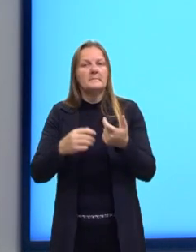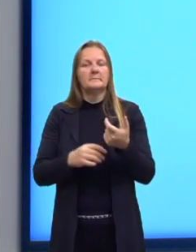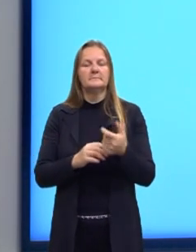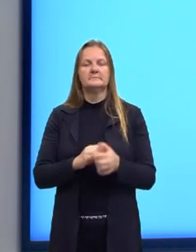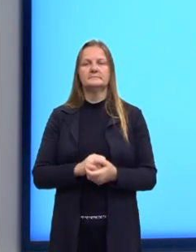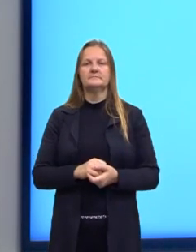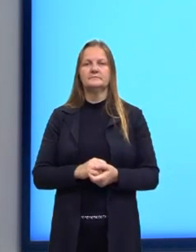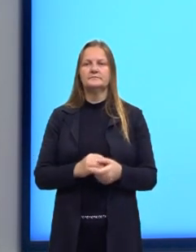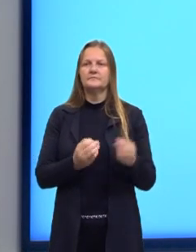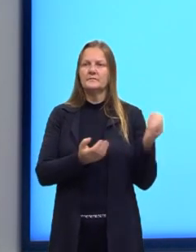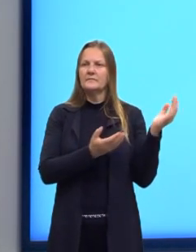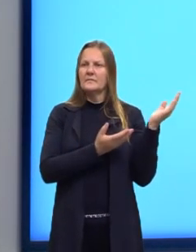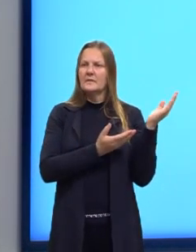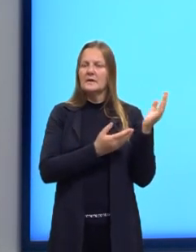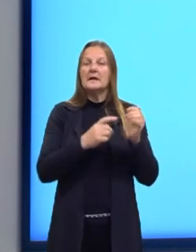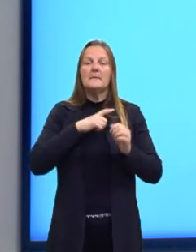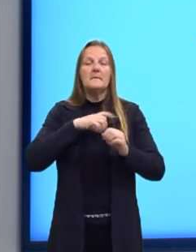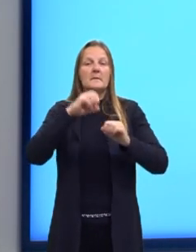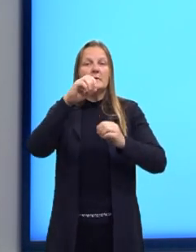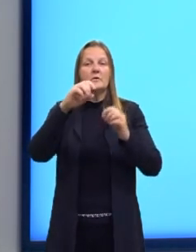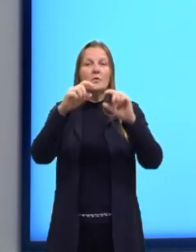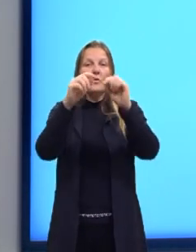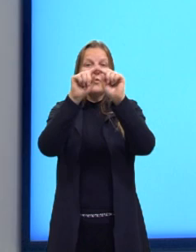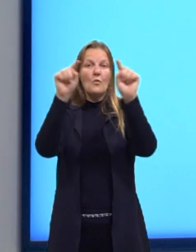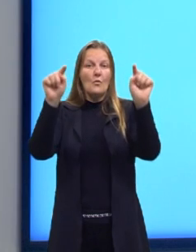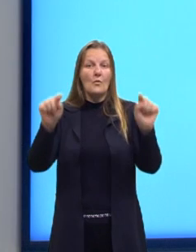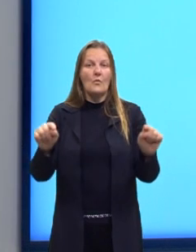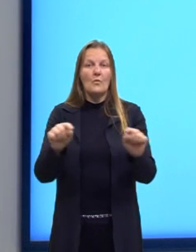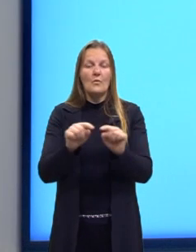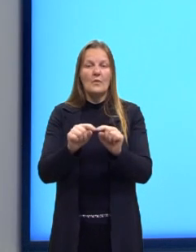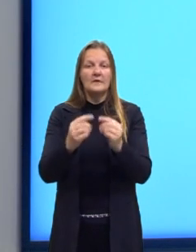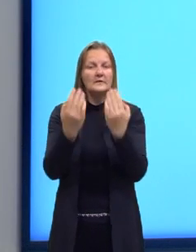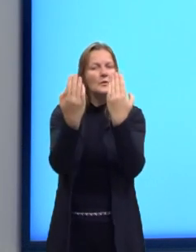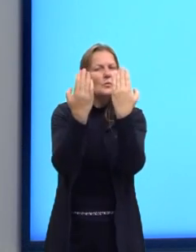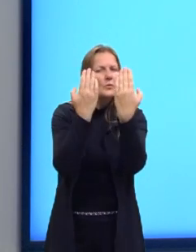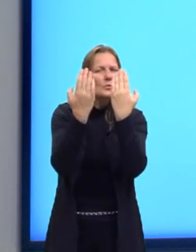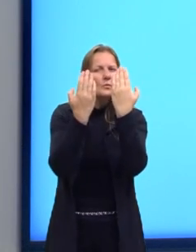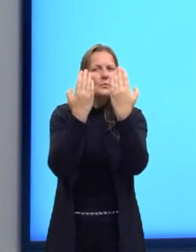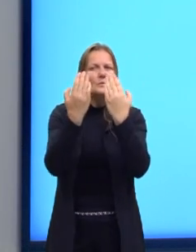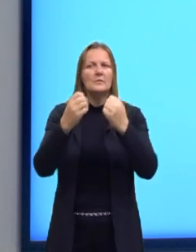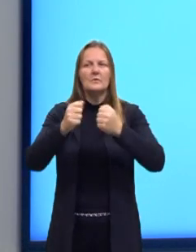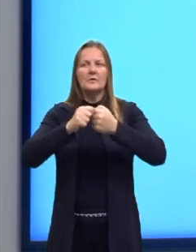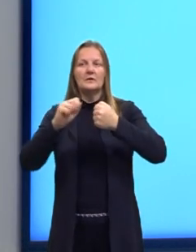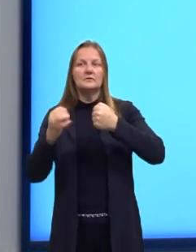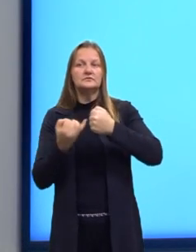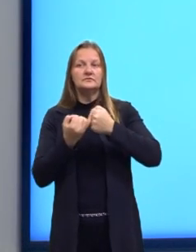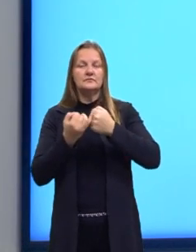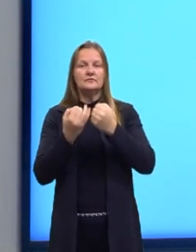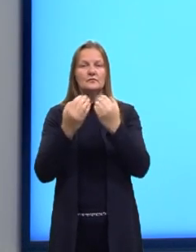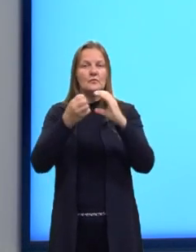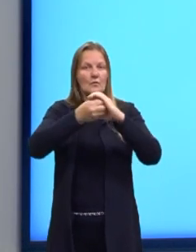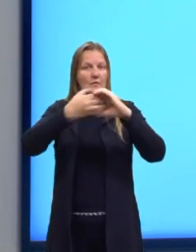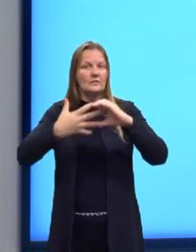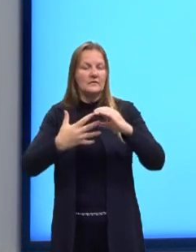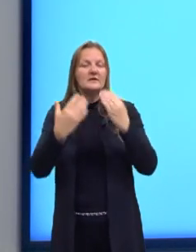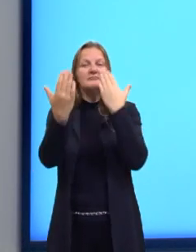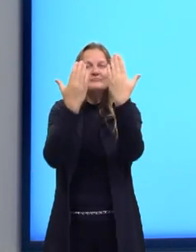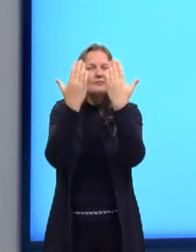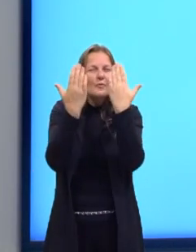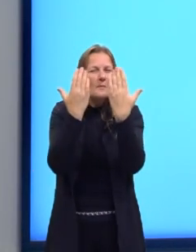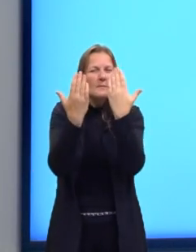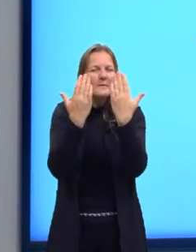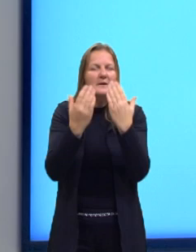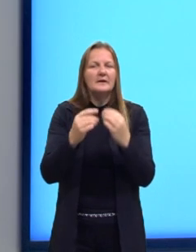Aqui, trago para vocês o quadro dos adjetivos de comparação. Porque dentro da língua inglesa, nós usamos adjetivos para